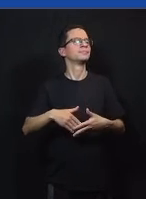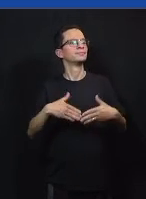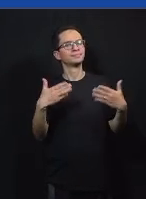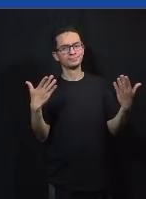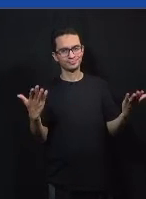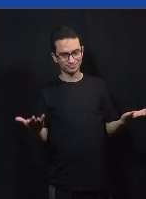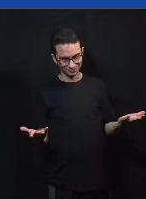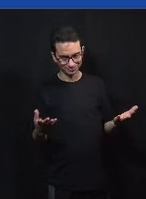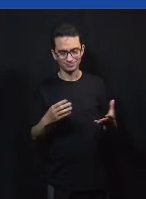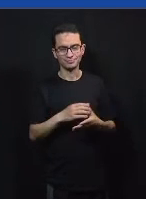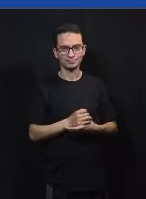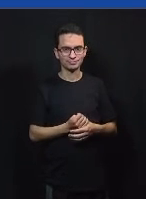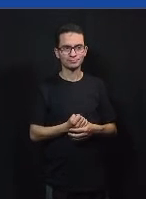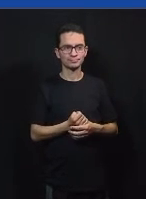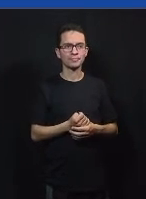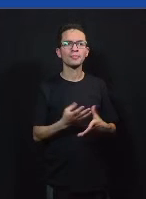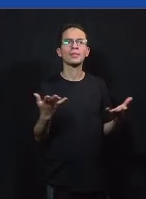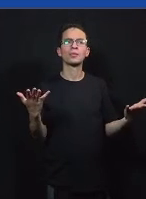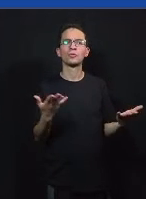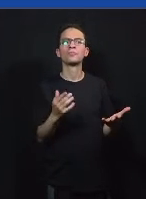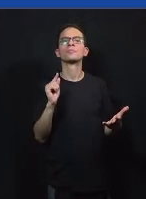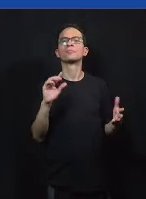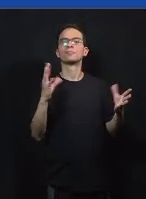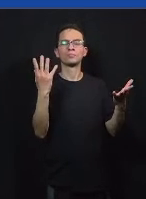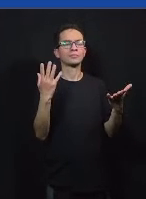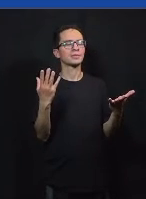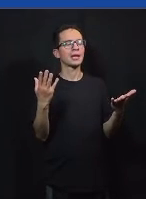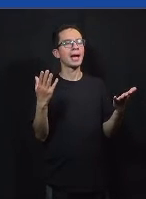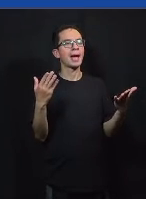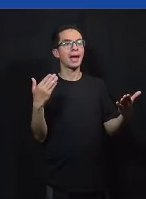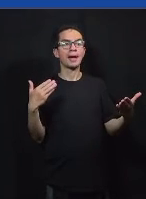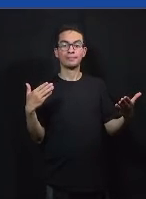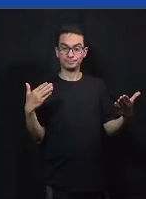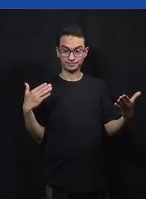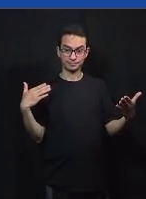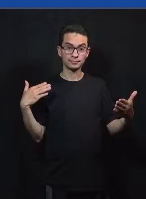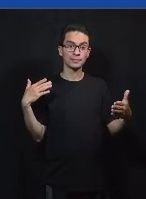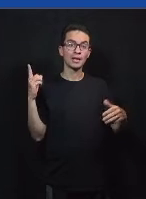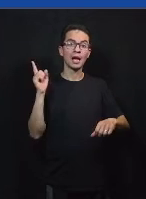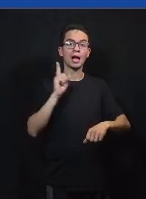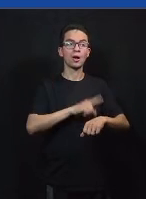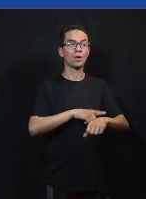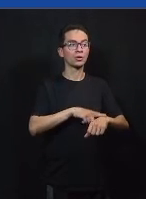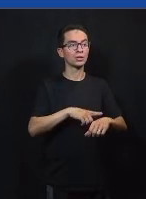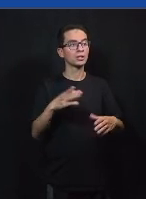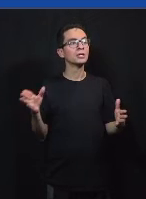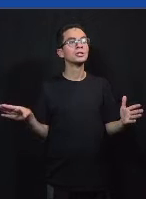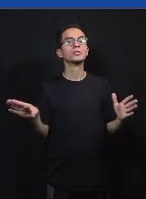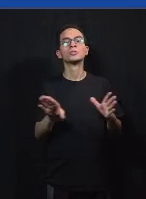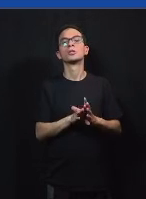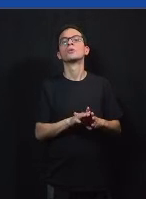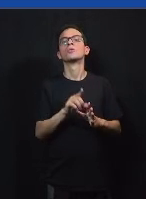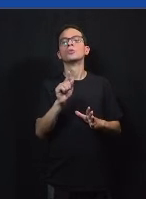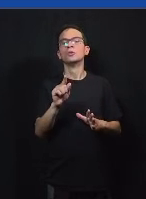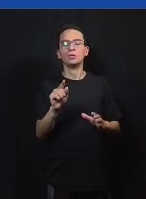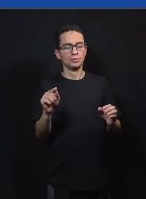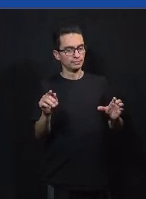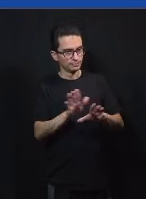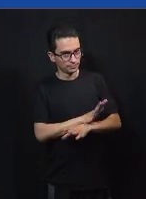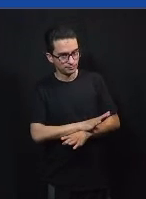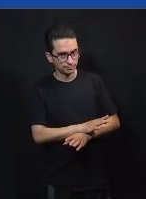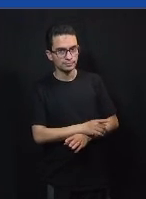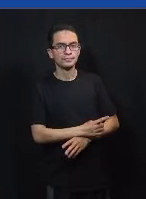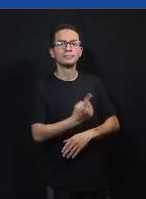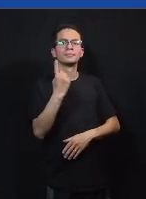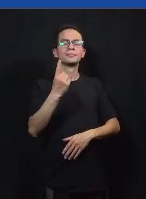bom agora a gente vai entrar no momento de fechamento de cada um dos times o time de defesa tem um minuto e trinta segundos para